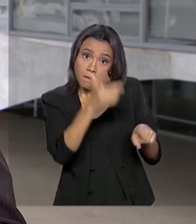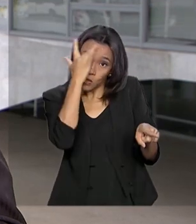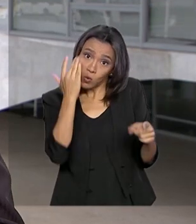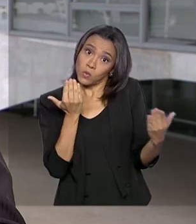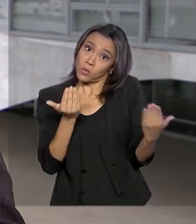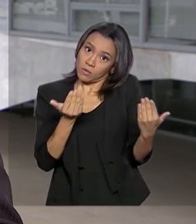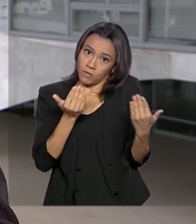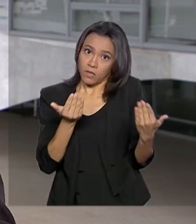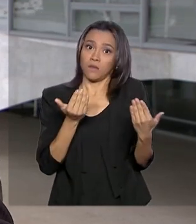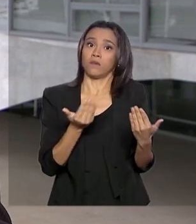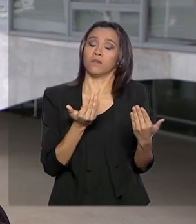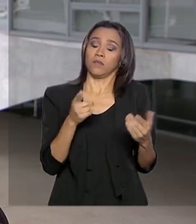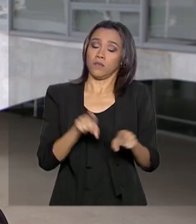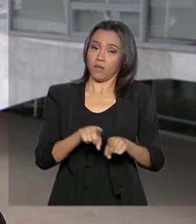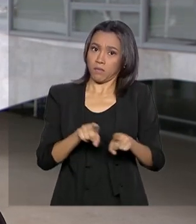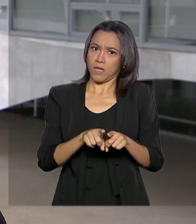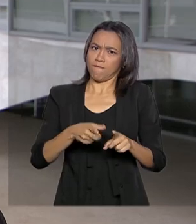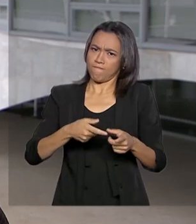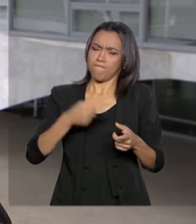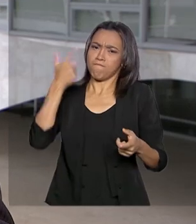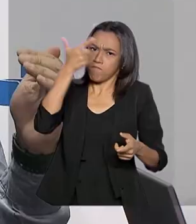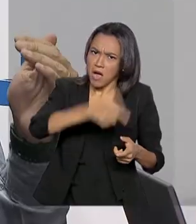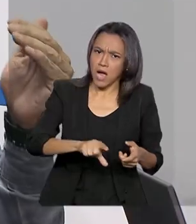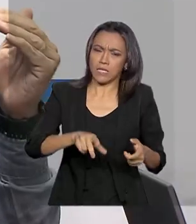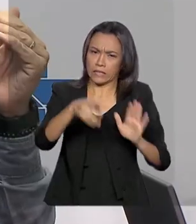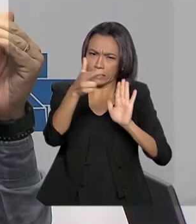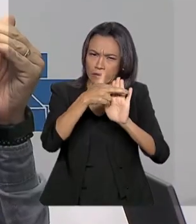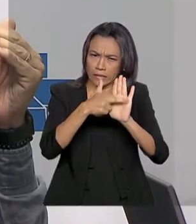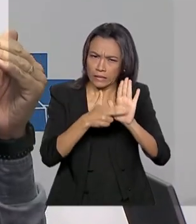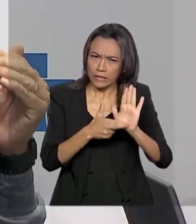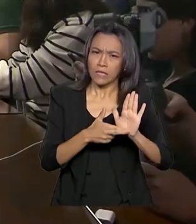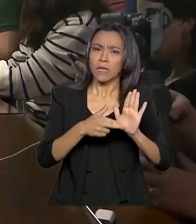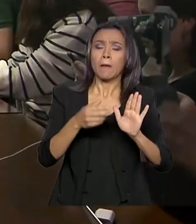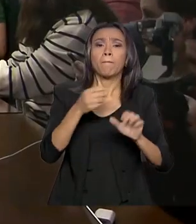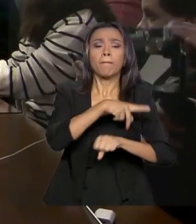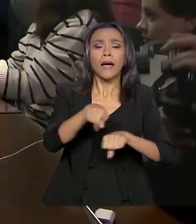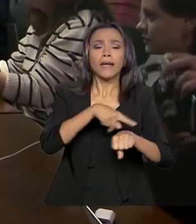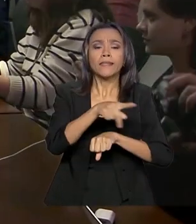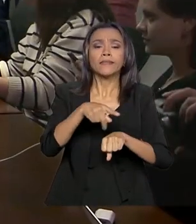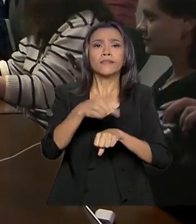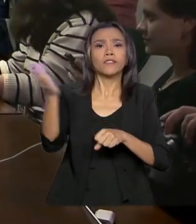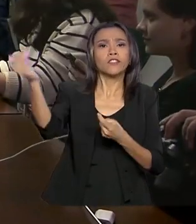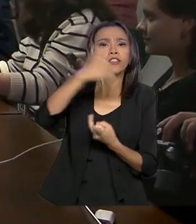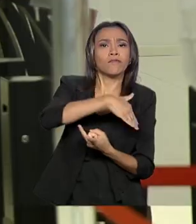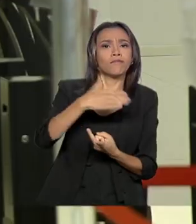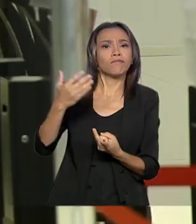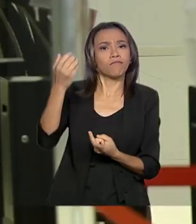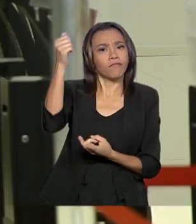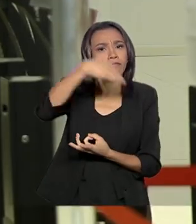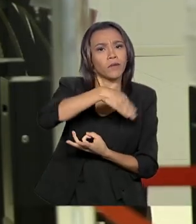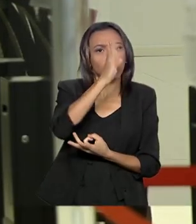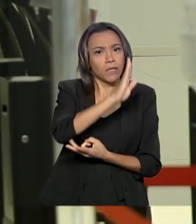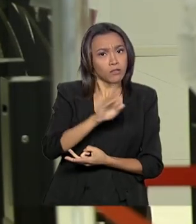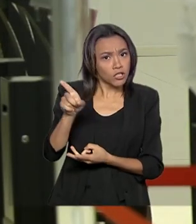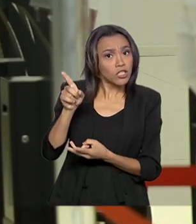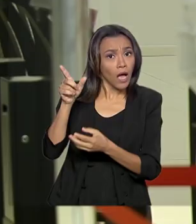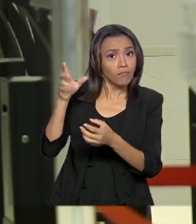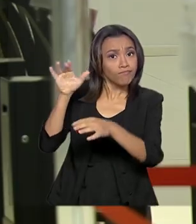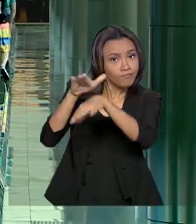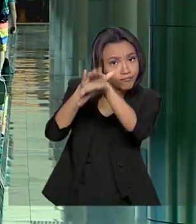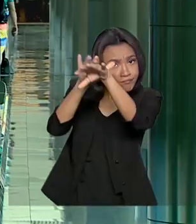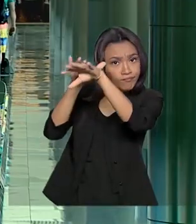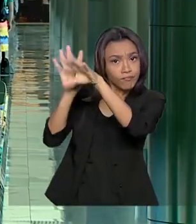aumentou o rigor no monitoramento dos voos vindos dos países que já tiveram casos confirmados da doença. Portanto,